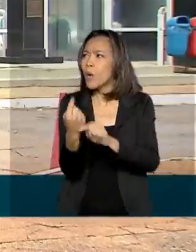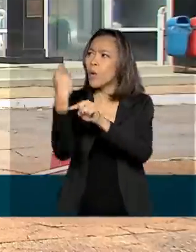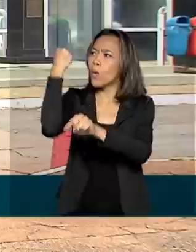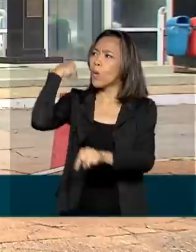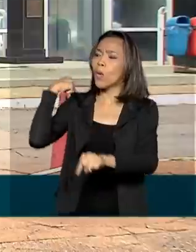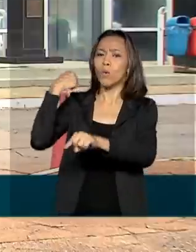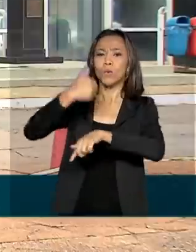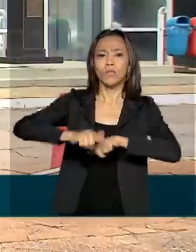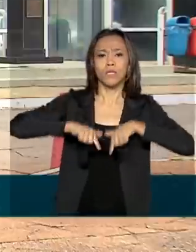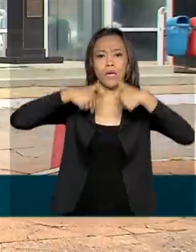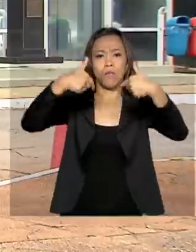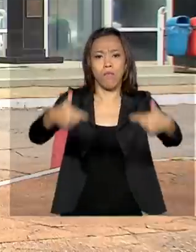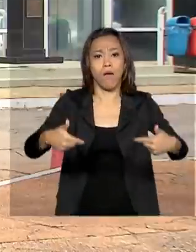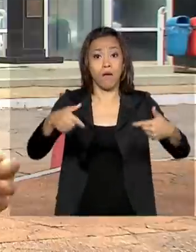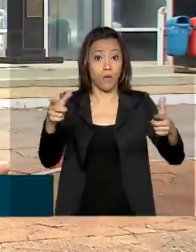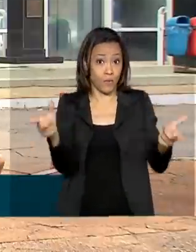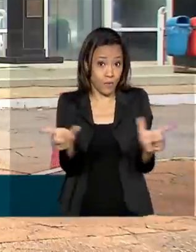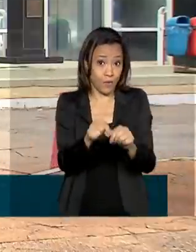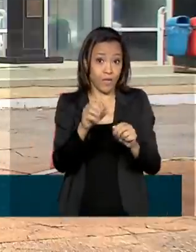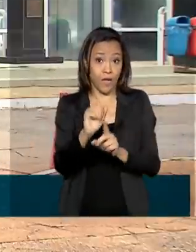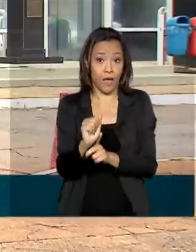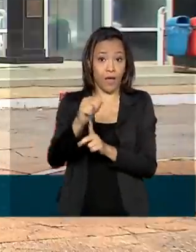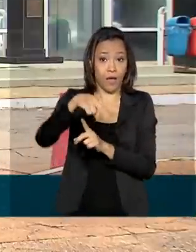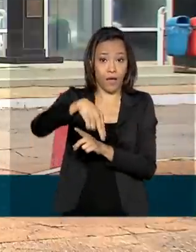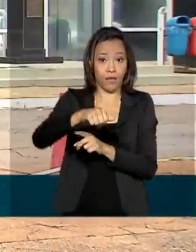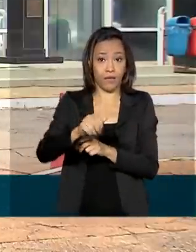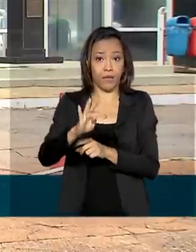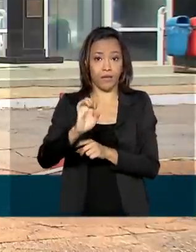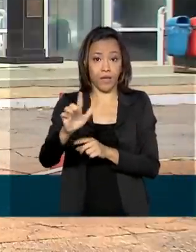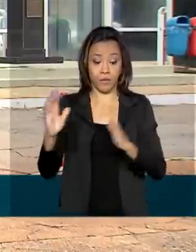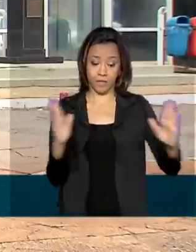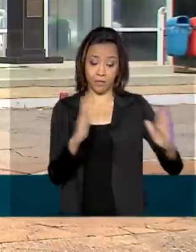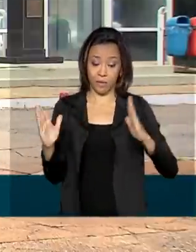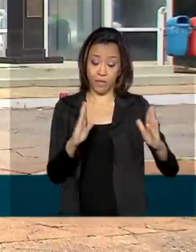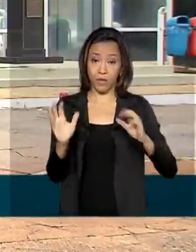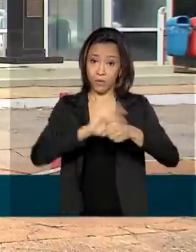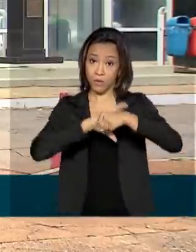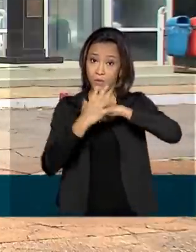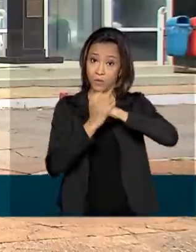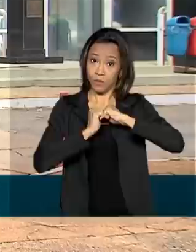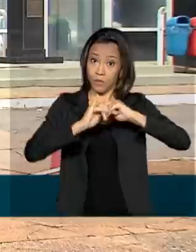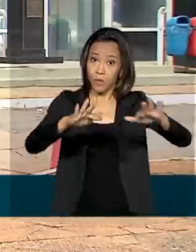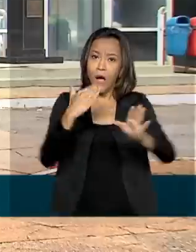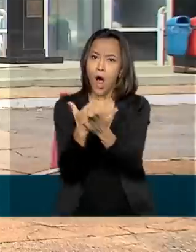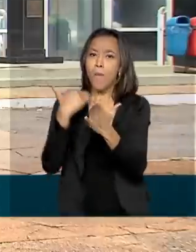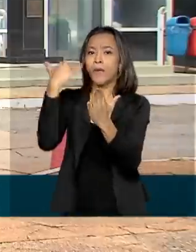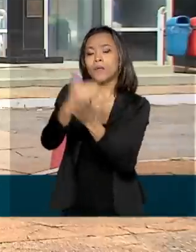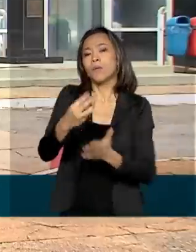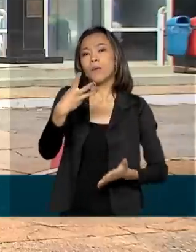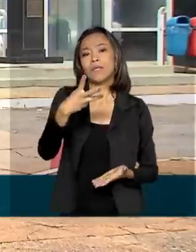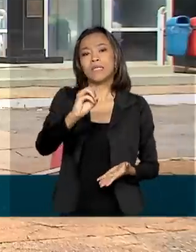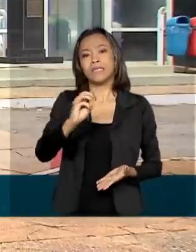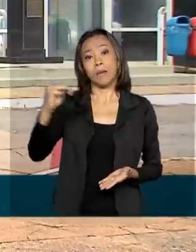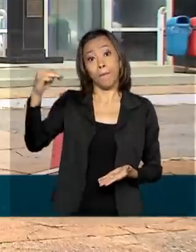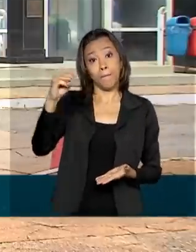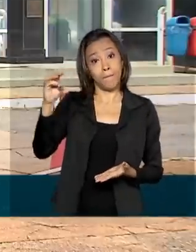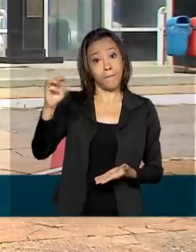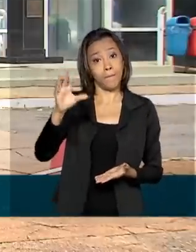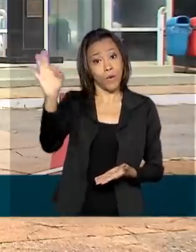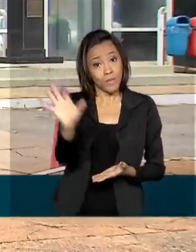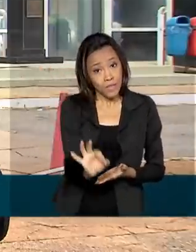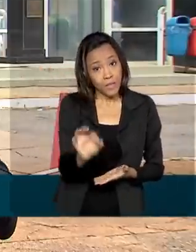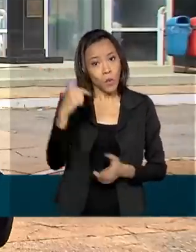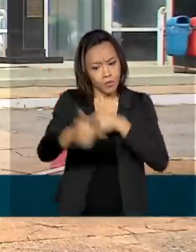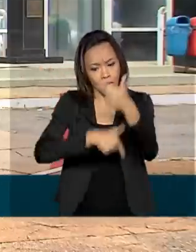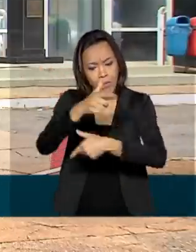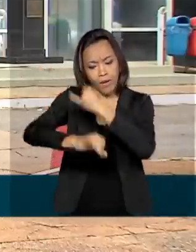Anatel durante a pandemia. Nesse período, aumentou em 30% o tráfego de dados na internet, com o trabalho